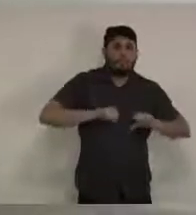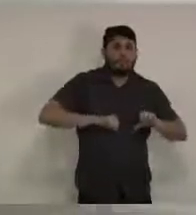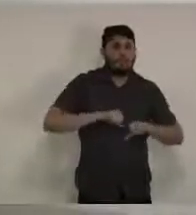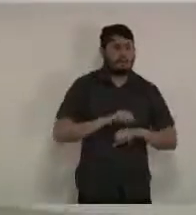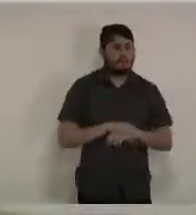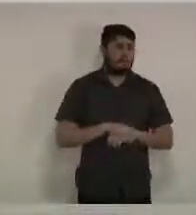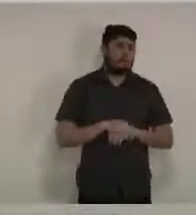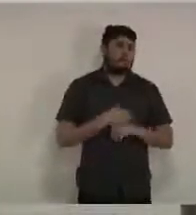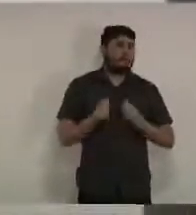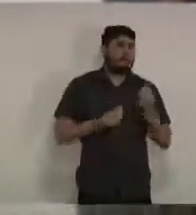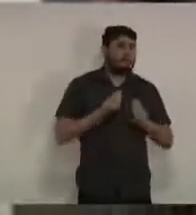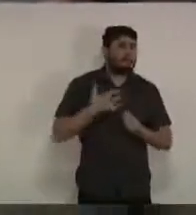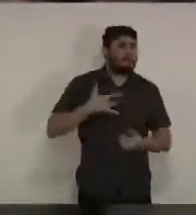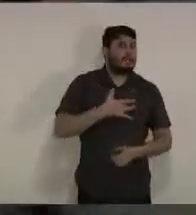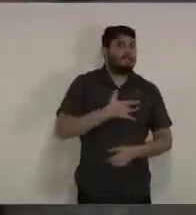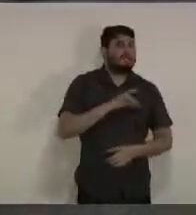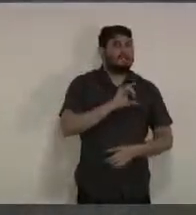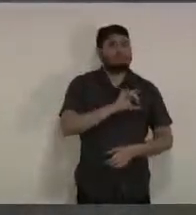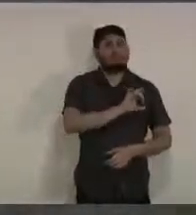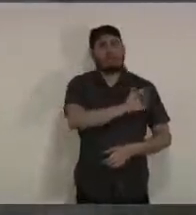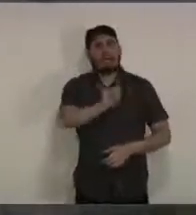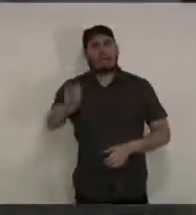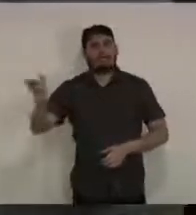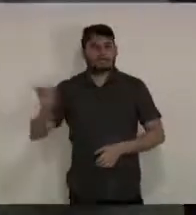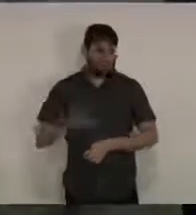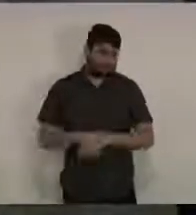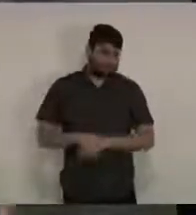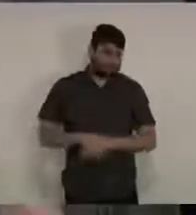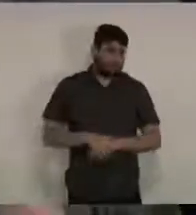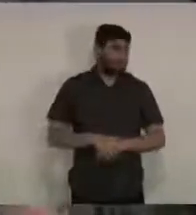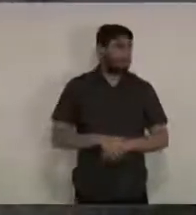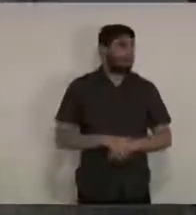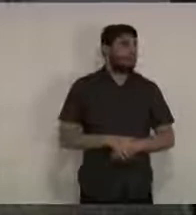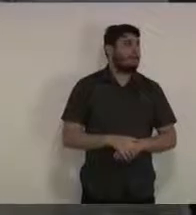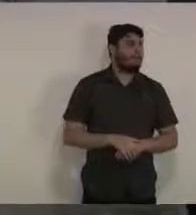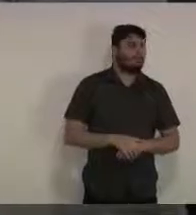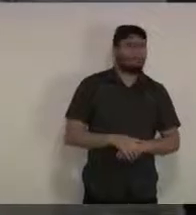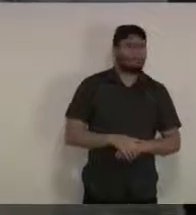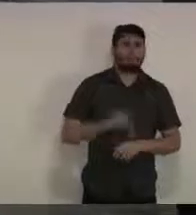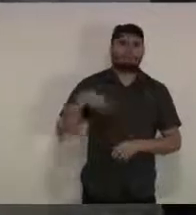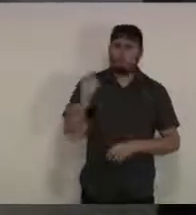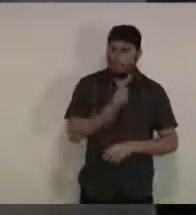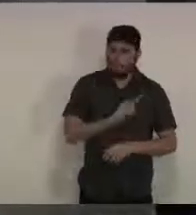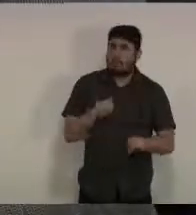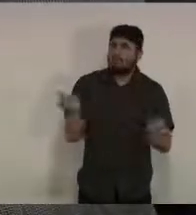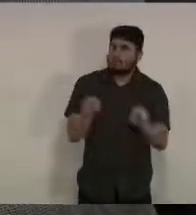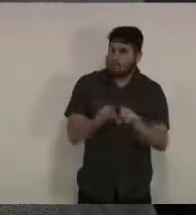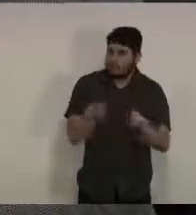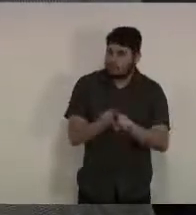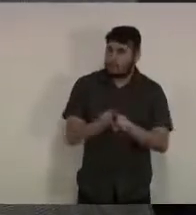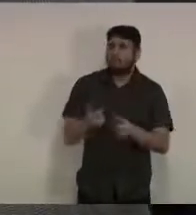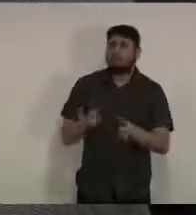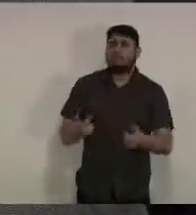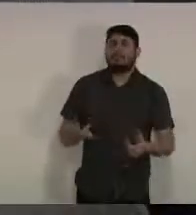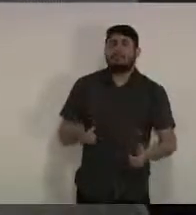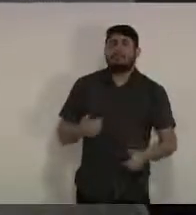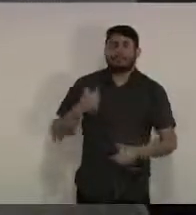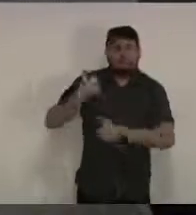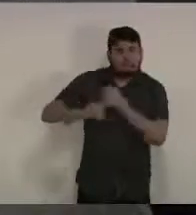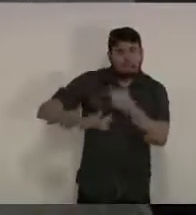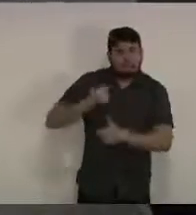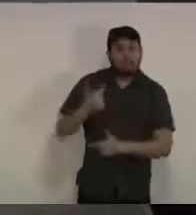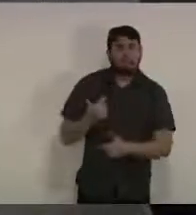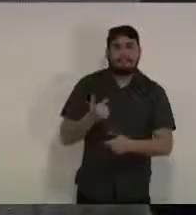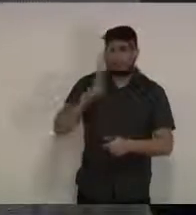Nós tivemos uma ação também profilática vamos dizer assim e foi uma ação muito